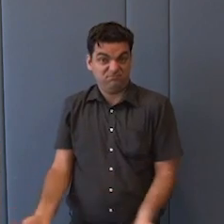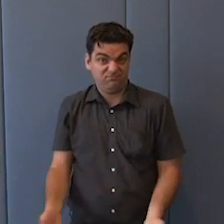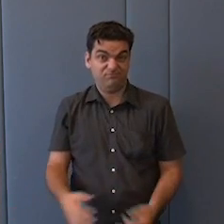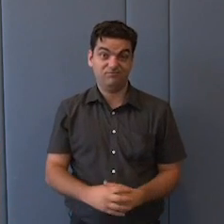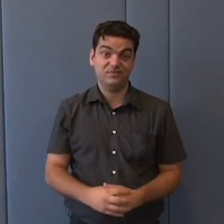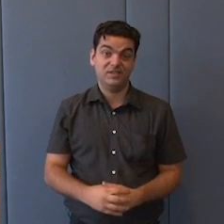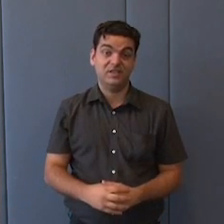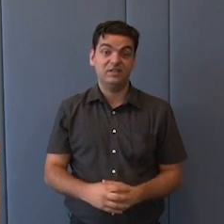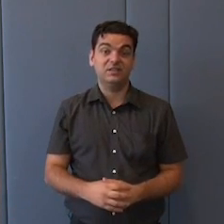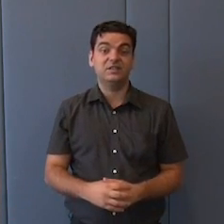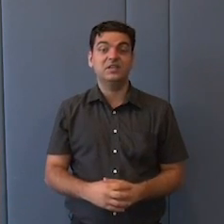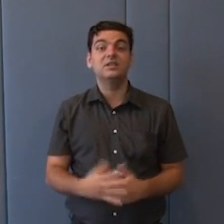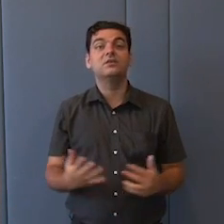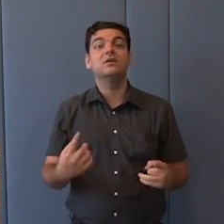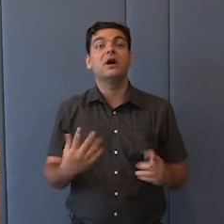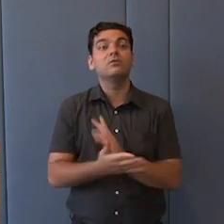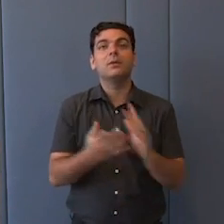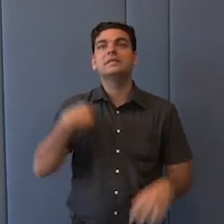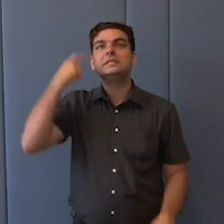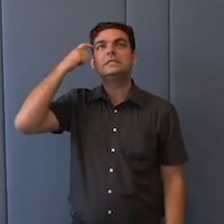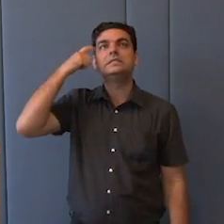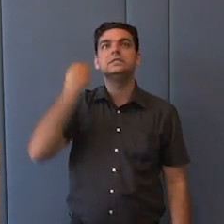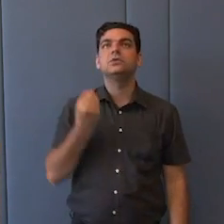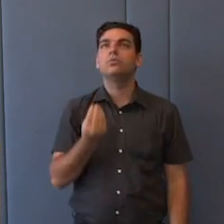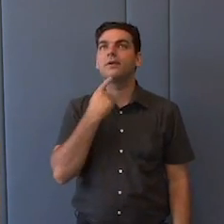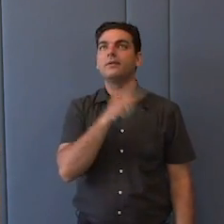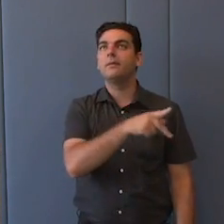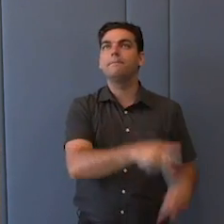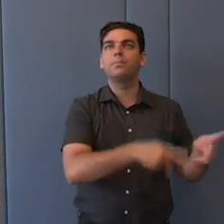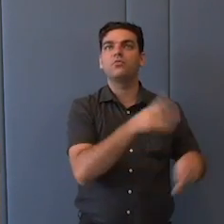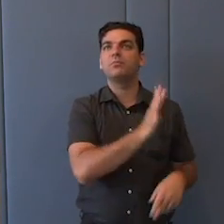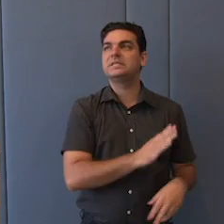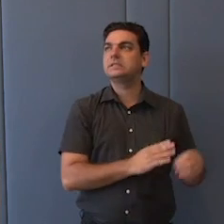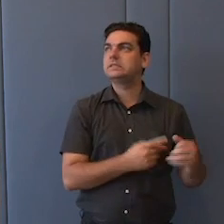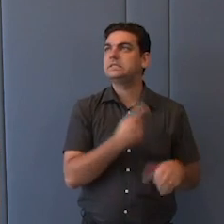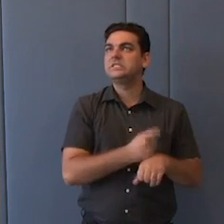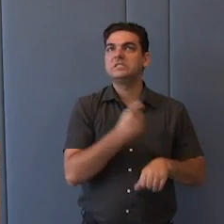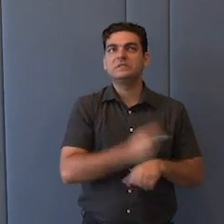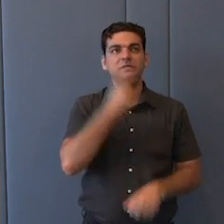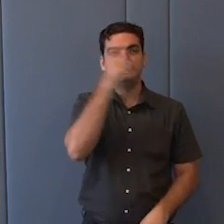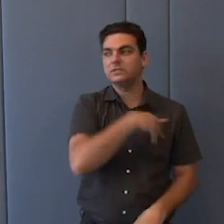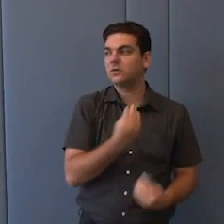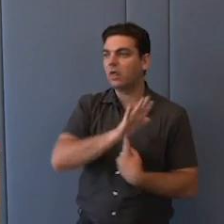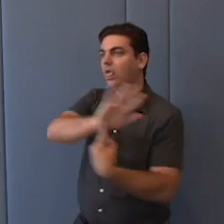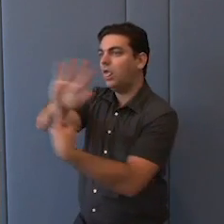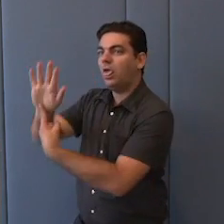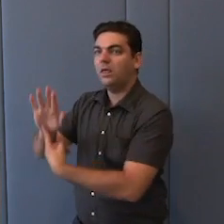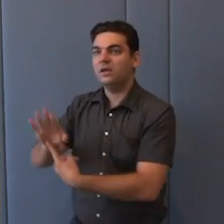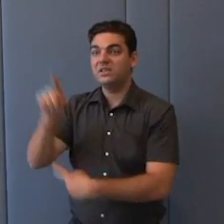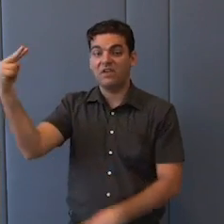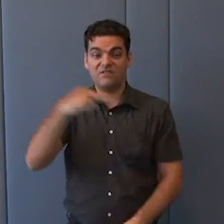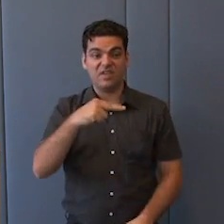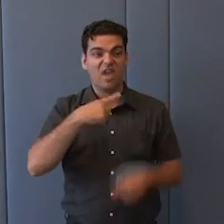sempre com a preocupação de como é que eu vou apresentar esse povo lá fora. Então, se nesses âmbitos internacionais,